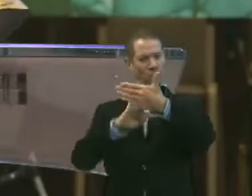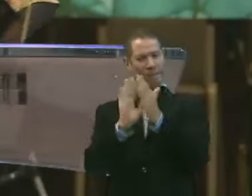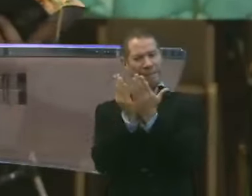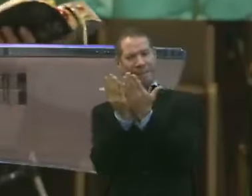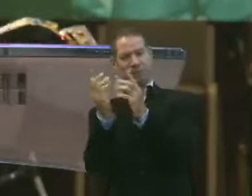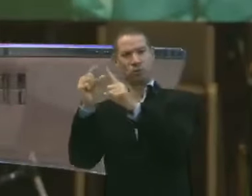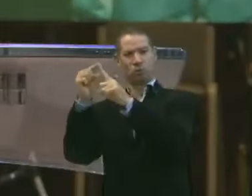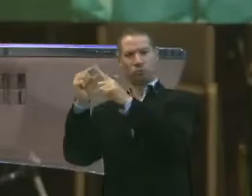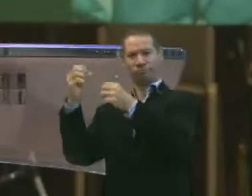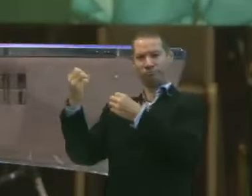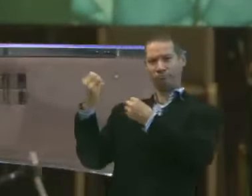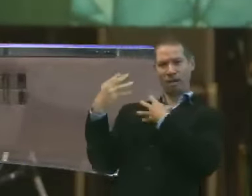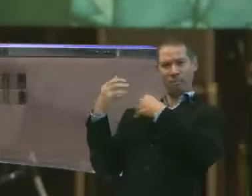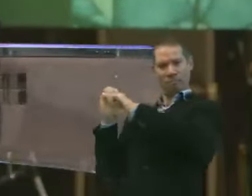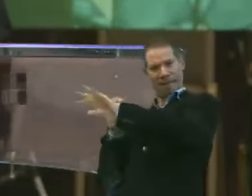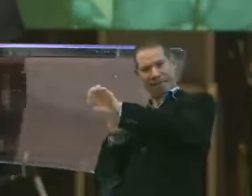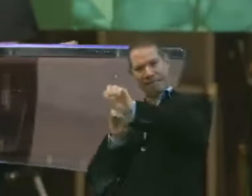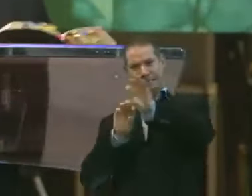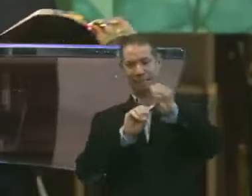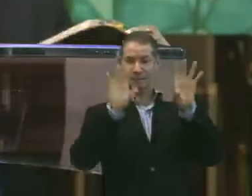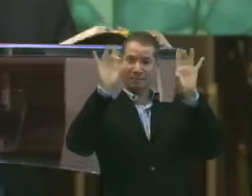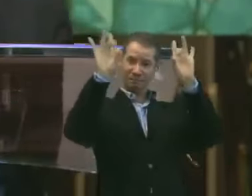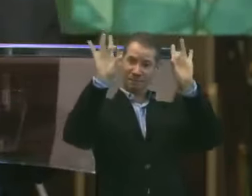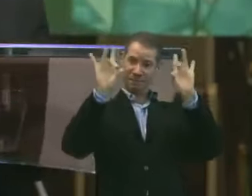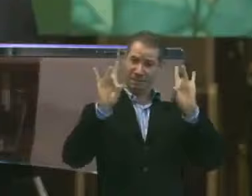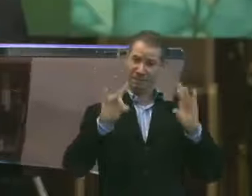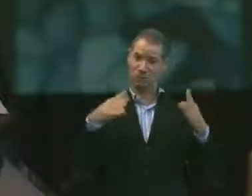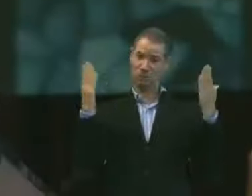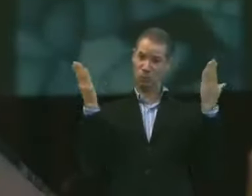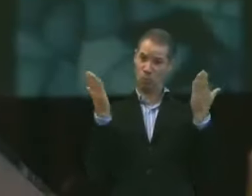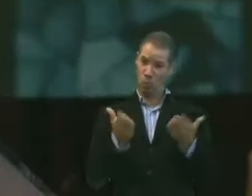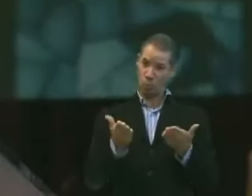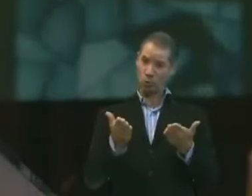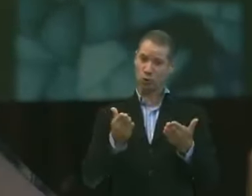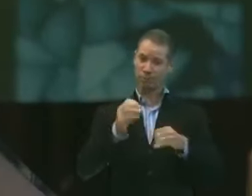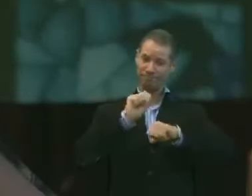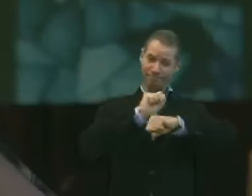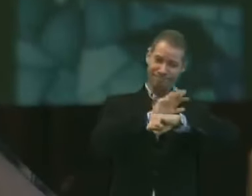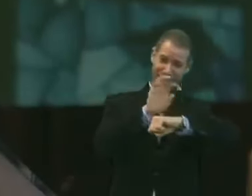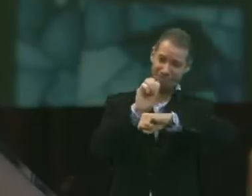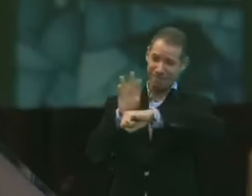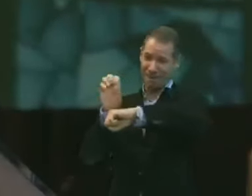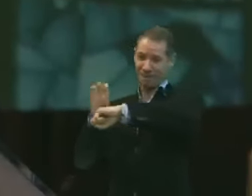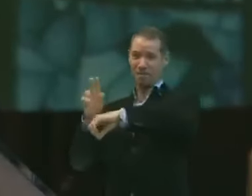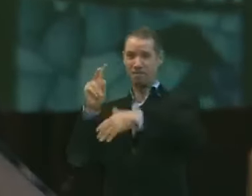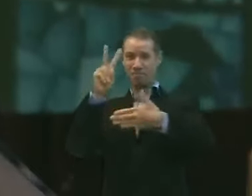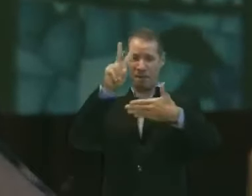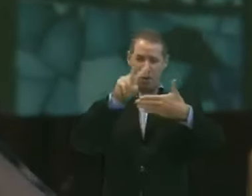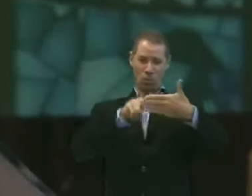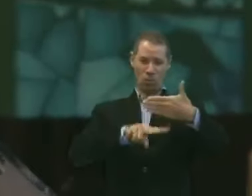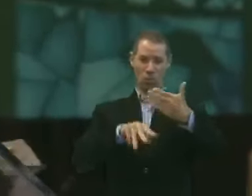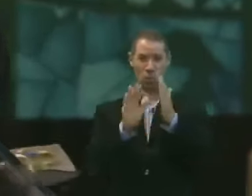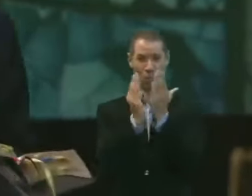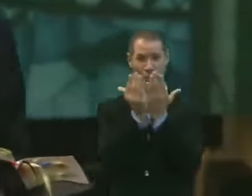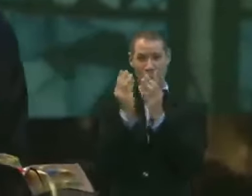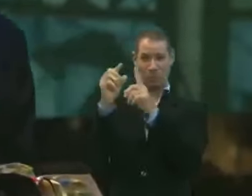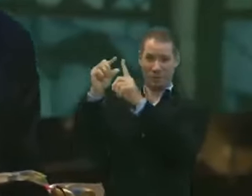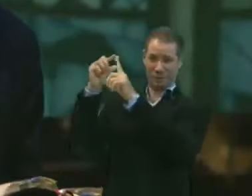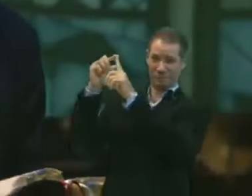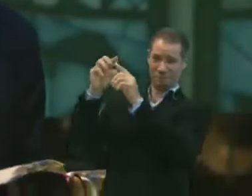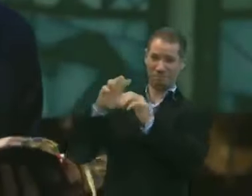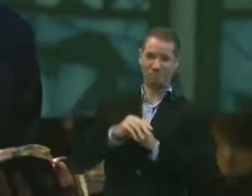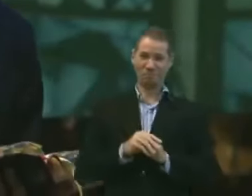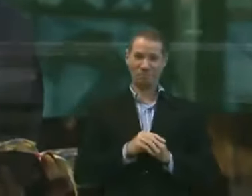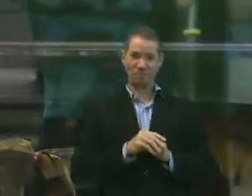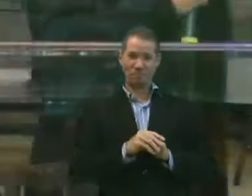muito especiais que eu gostaria de hoje compartilhar com você. Então vamos ler o texto que nos diz assim.